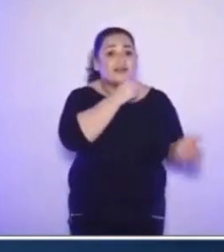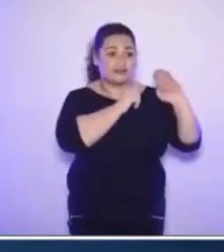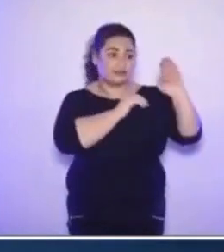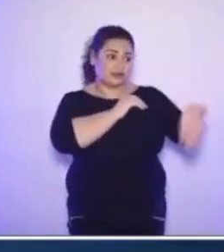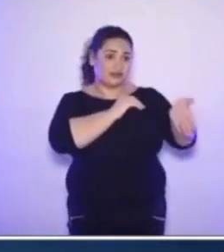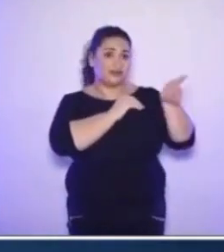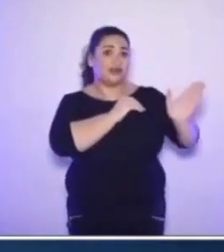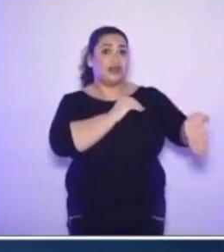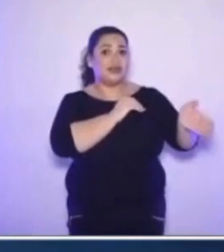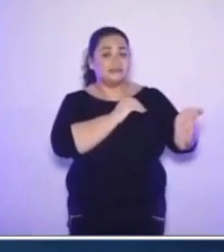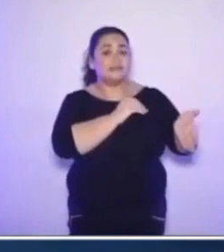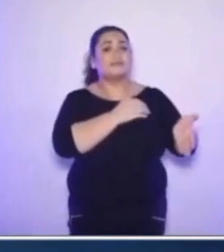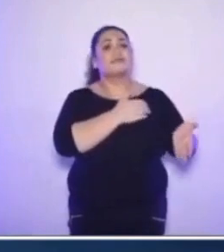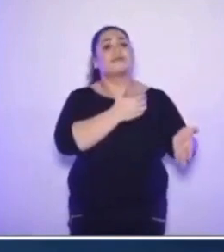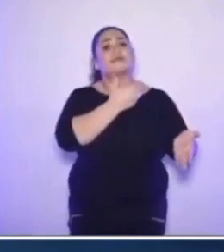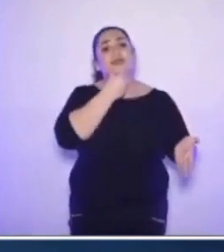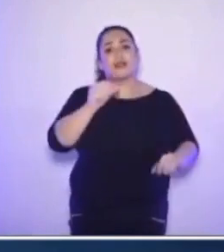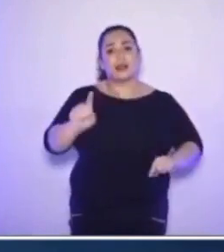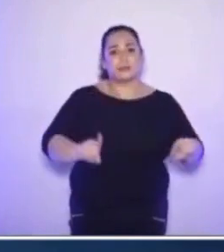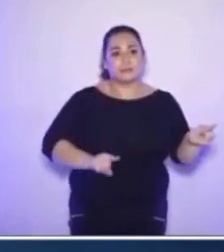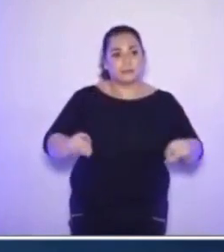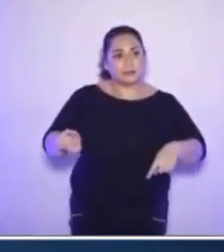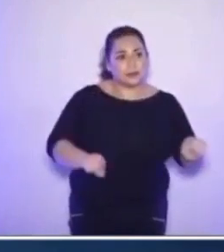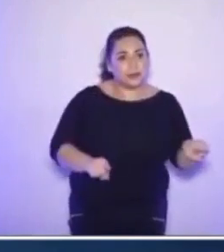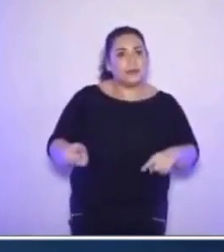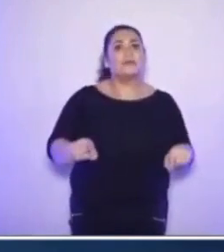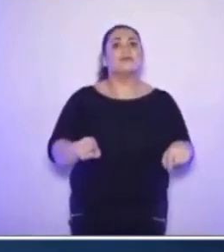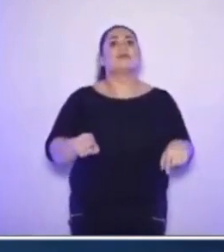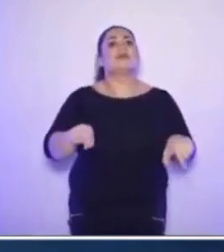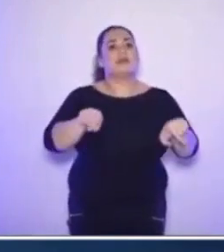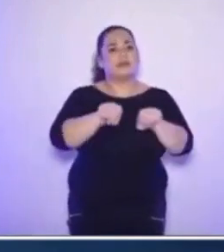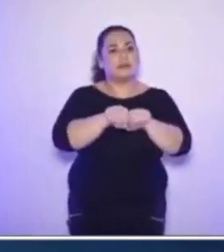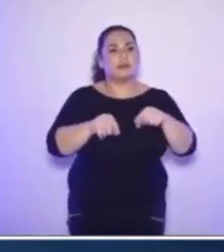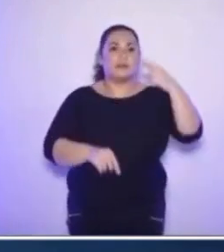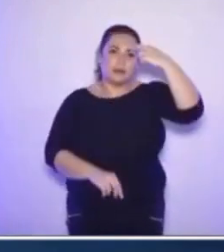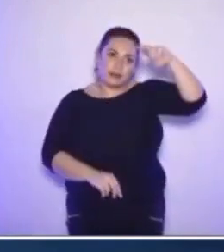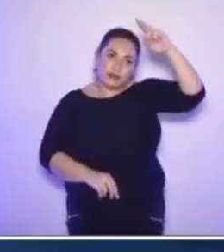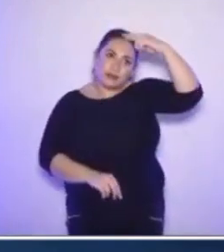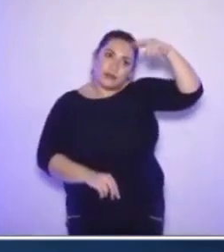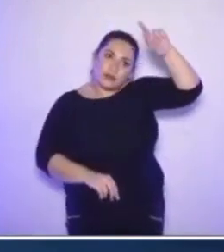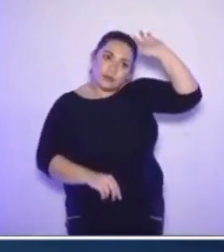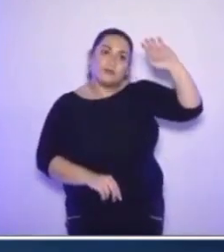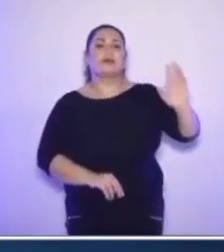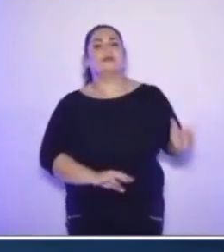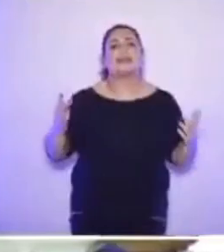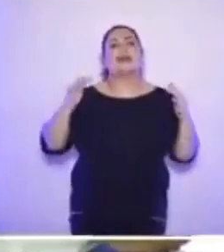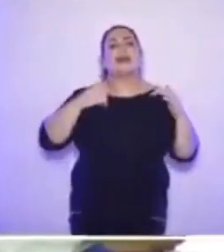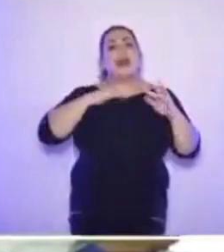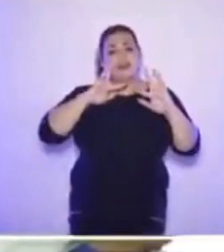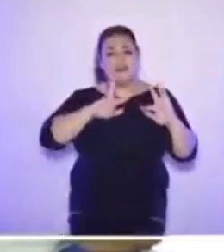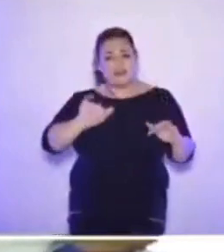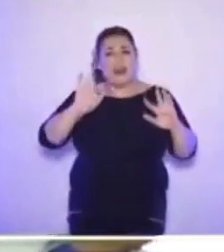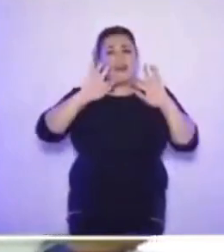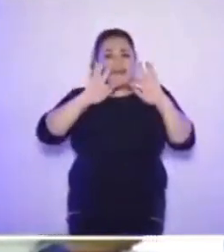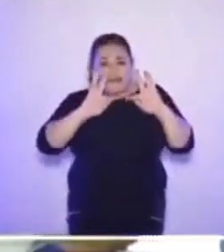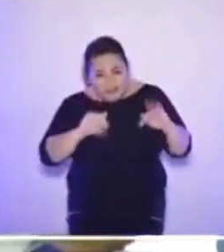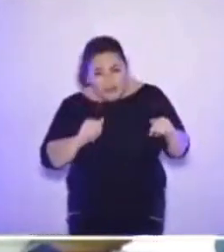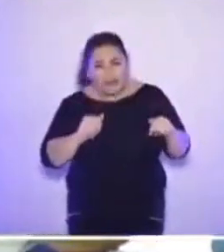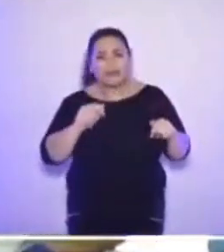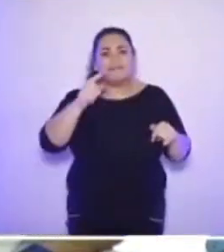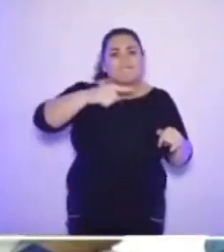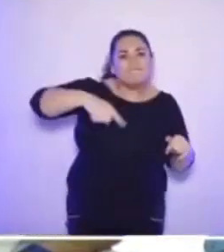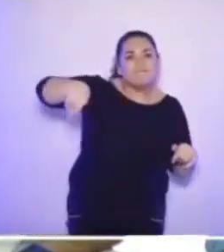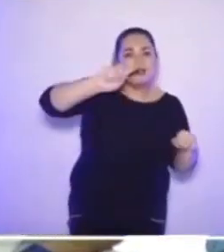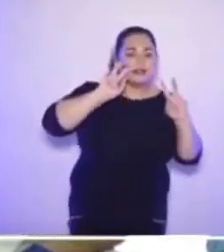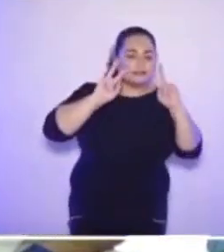pelo seu primo, por Romero, que é o contemporâneo de hoje. Essa é a festa do